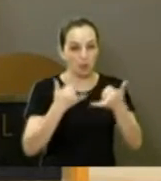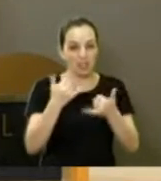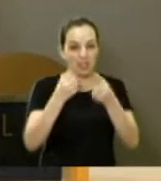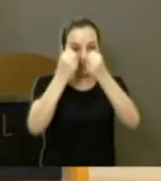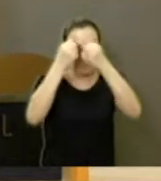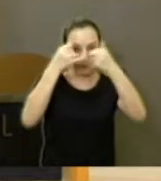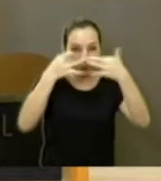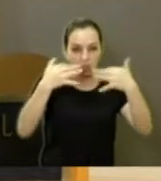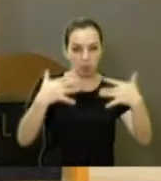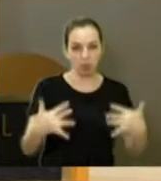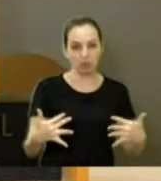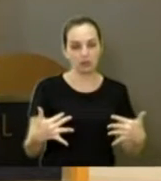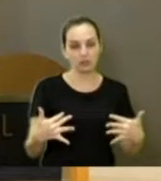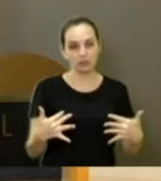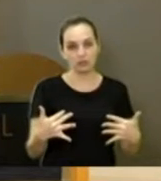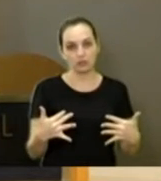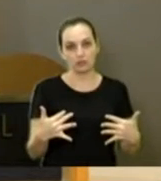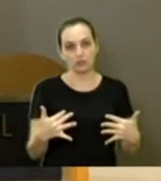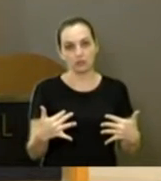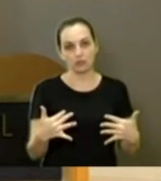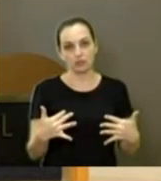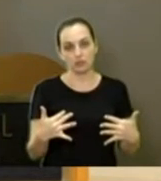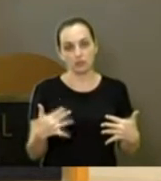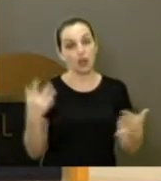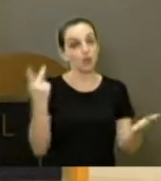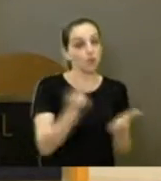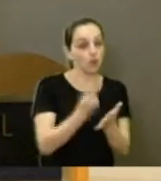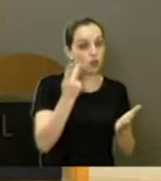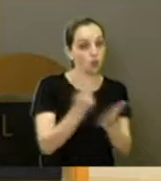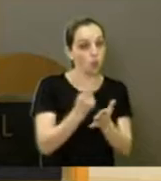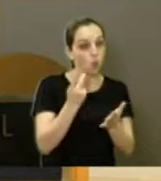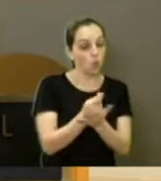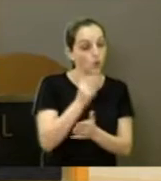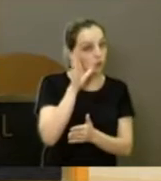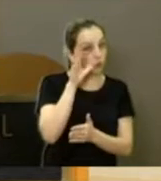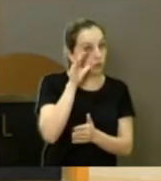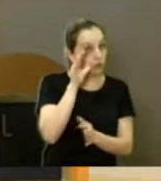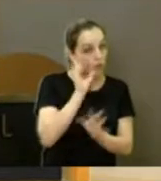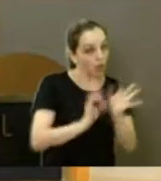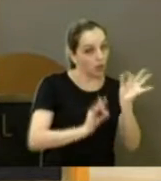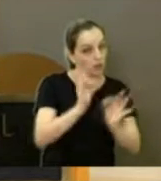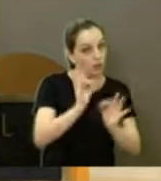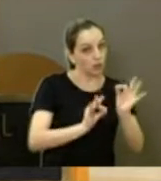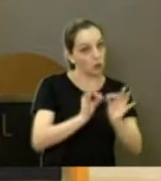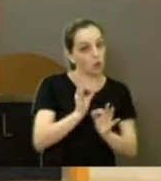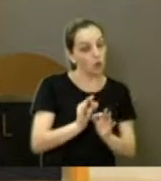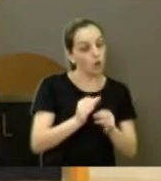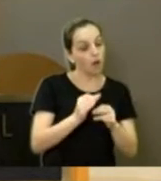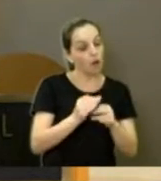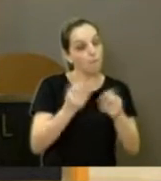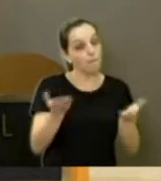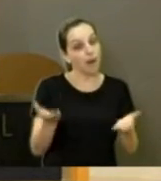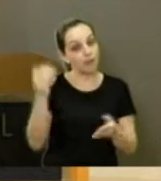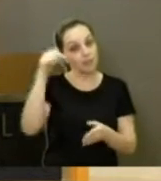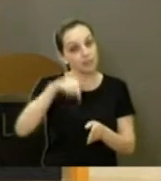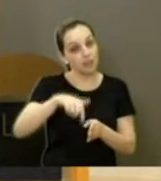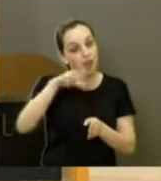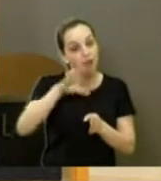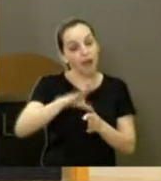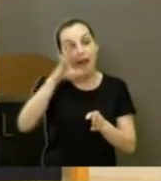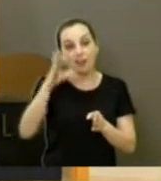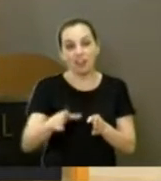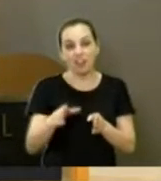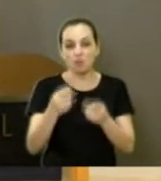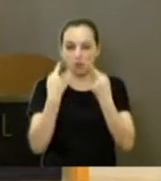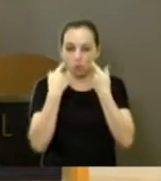parte lá, que foi um erro do funcionário, funcionário. E essa casa foi xingada na